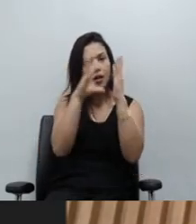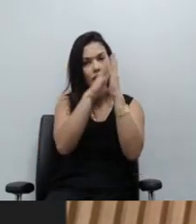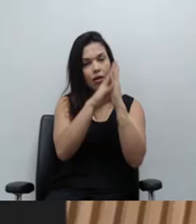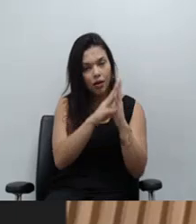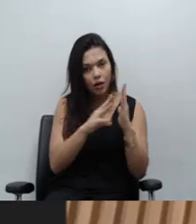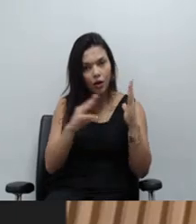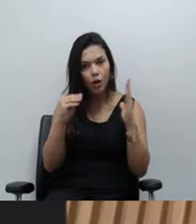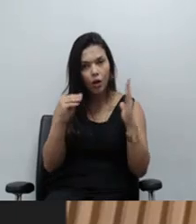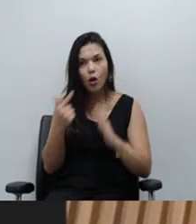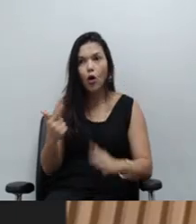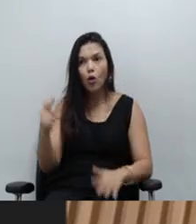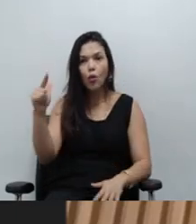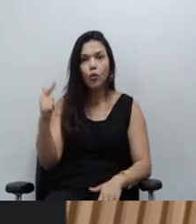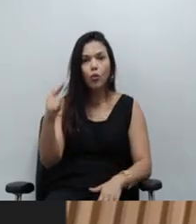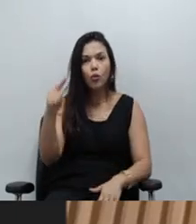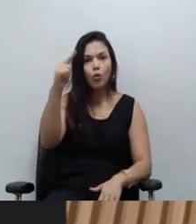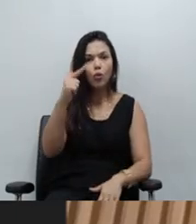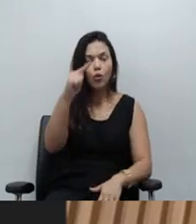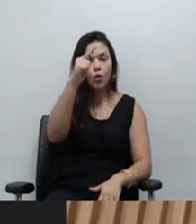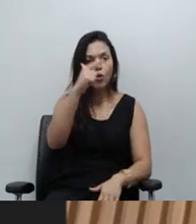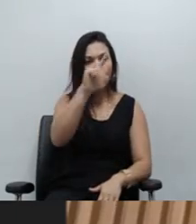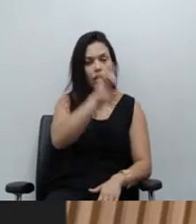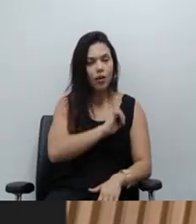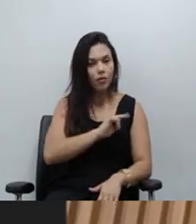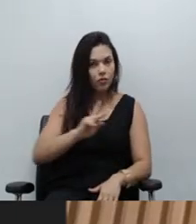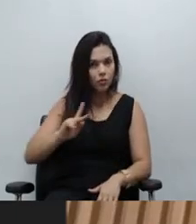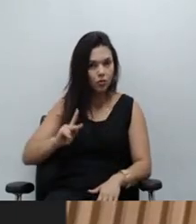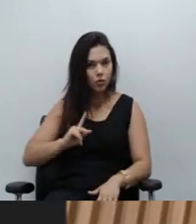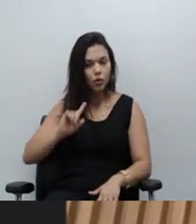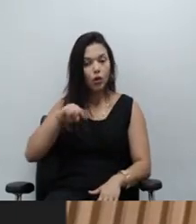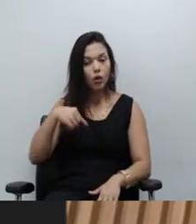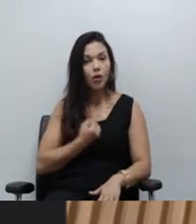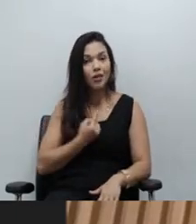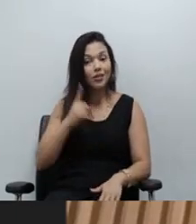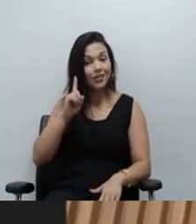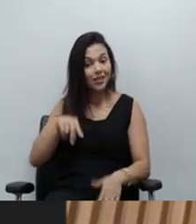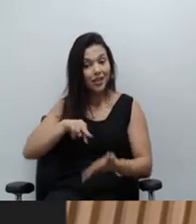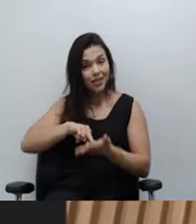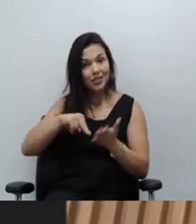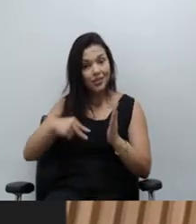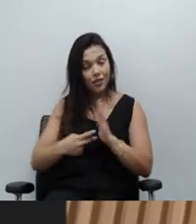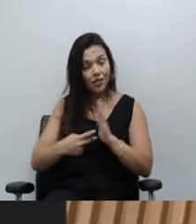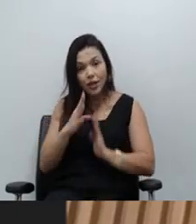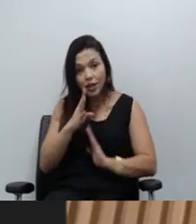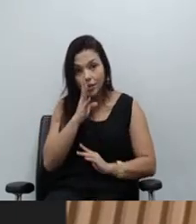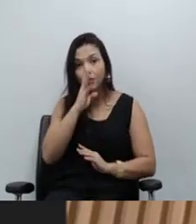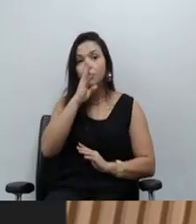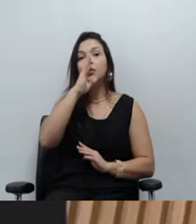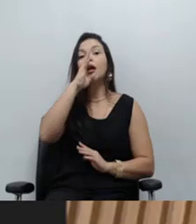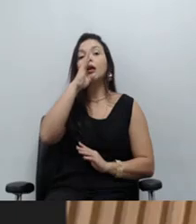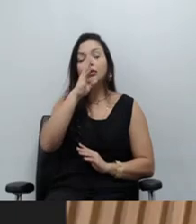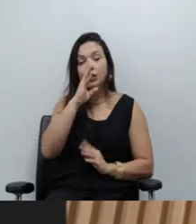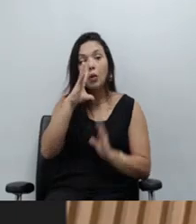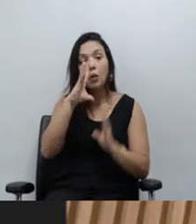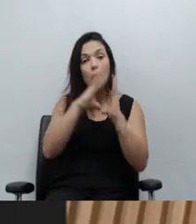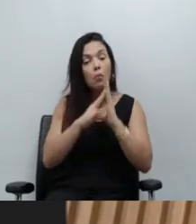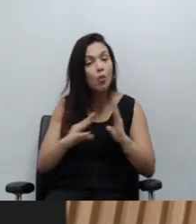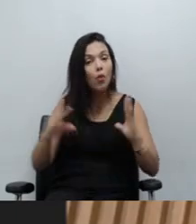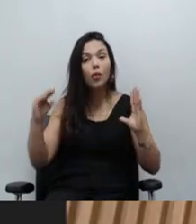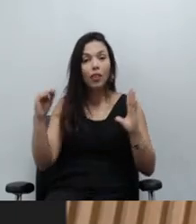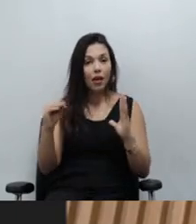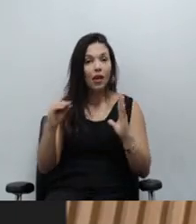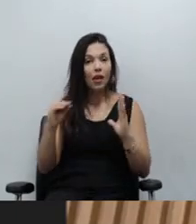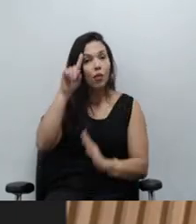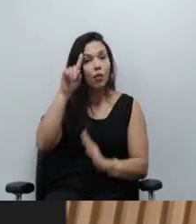por outras defensorias. nossa Defensoria Pública serviu de inspiração para outras Defensorias Públicas nessa